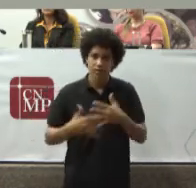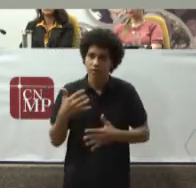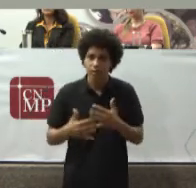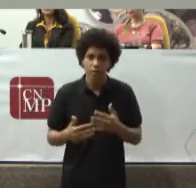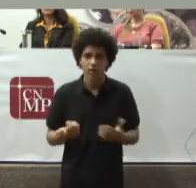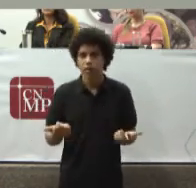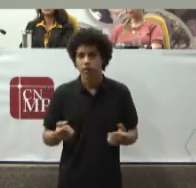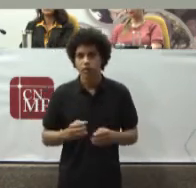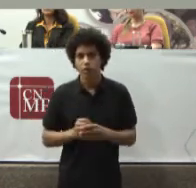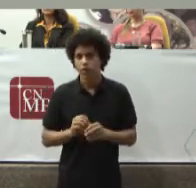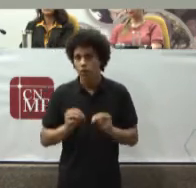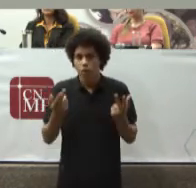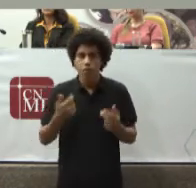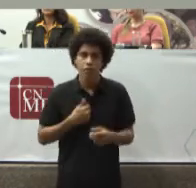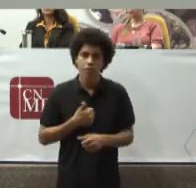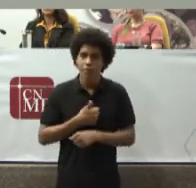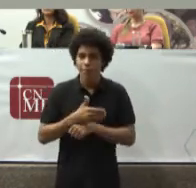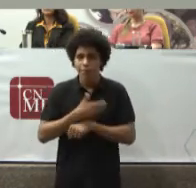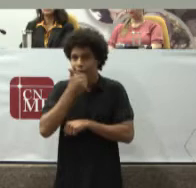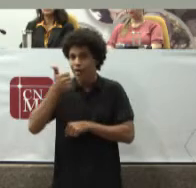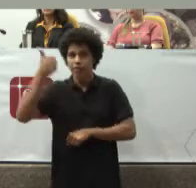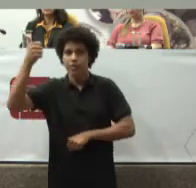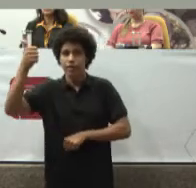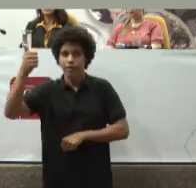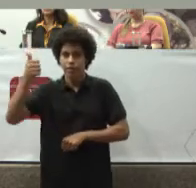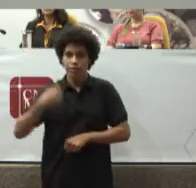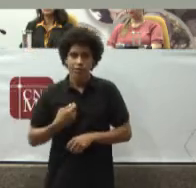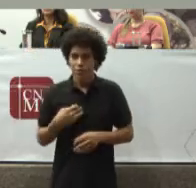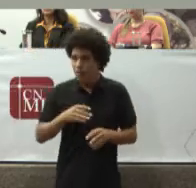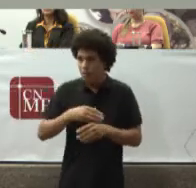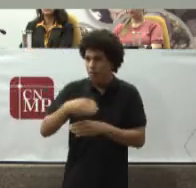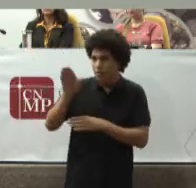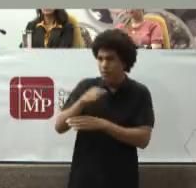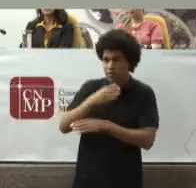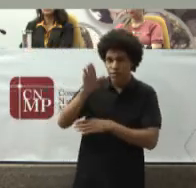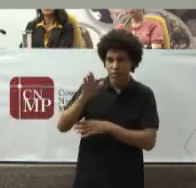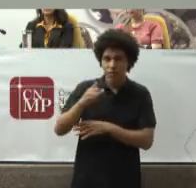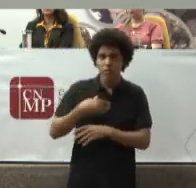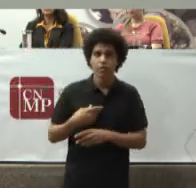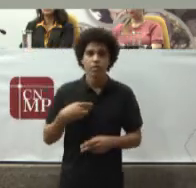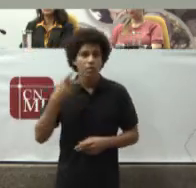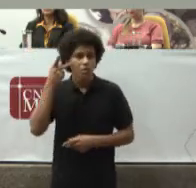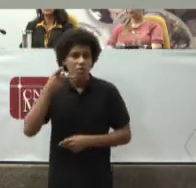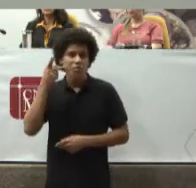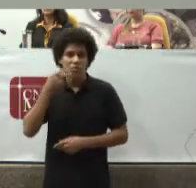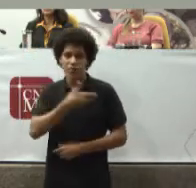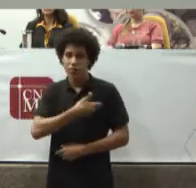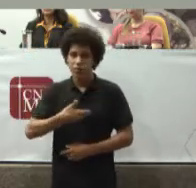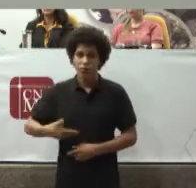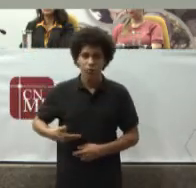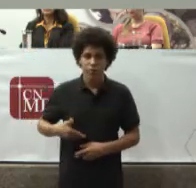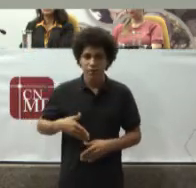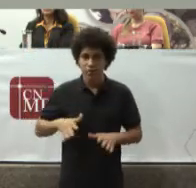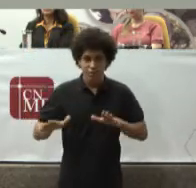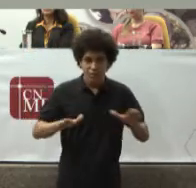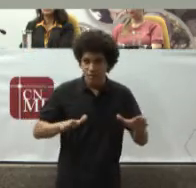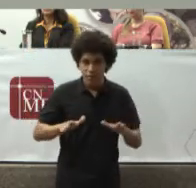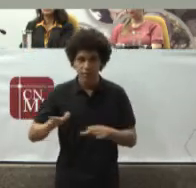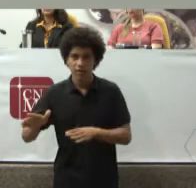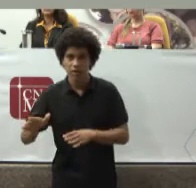Melhorem O desenho Da política pública E os seus objetivos Fundamentais De acessibilidade De qualidade